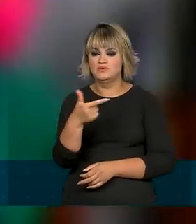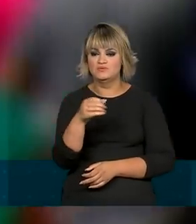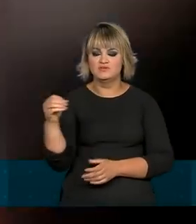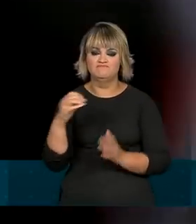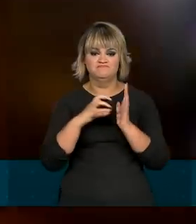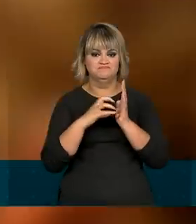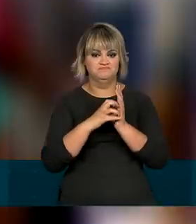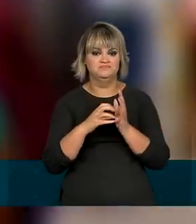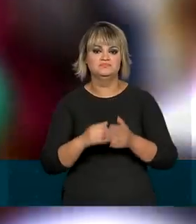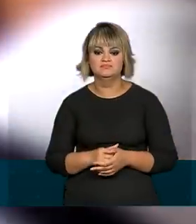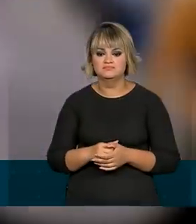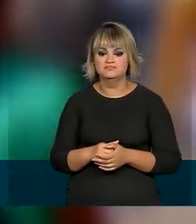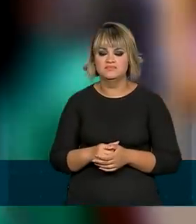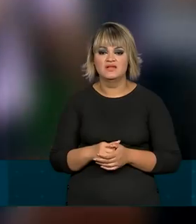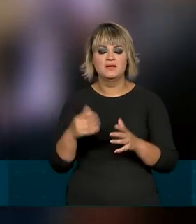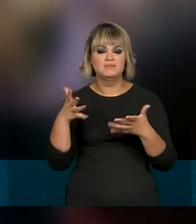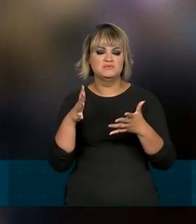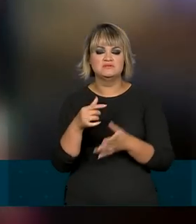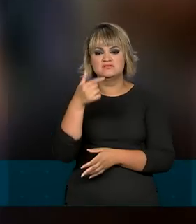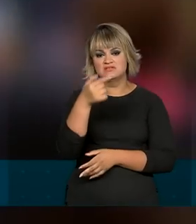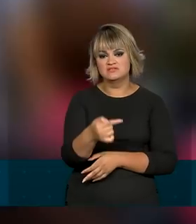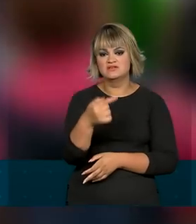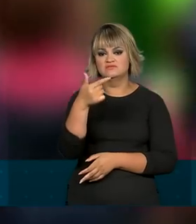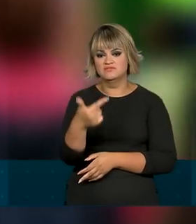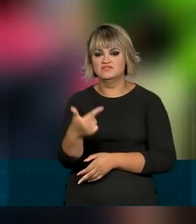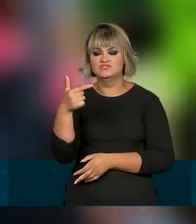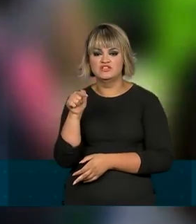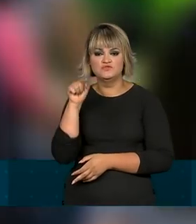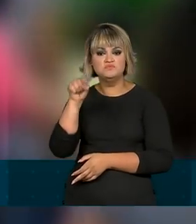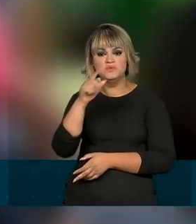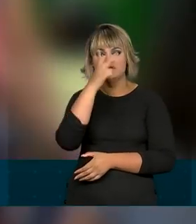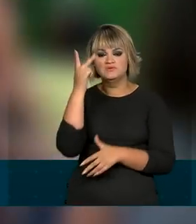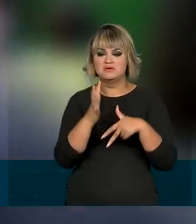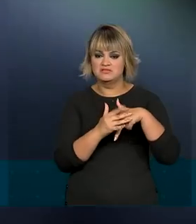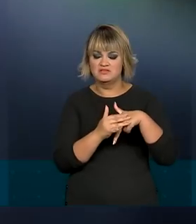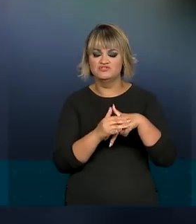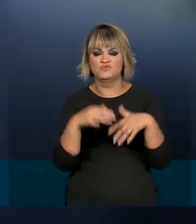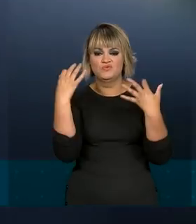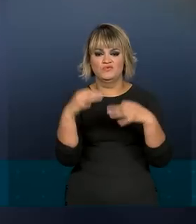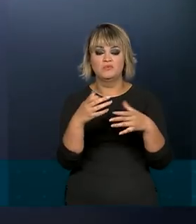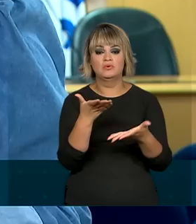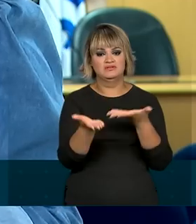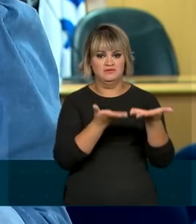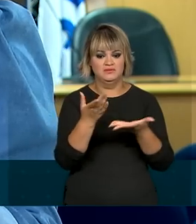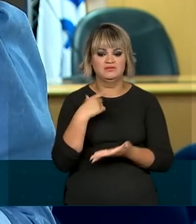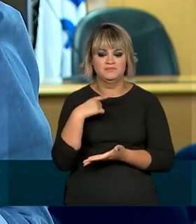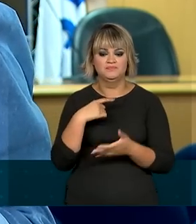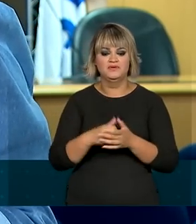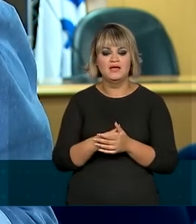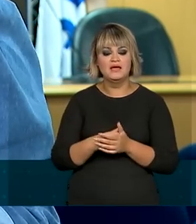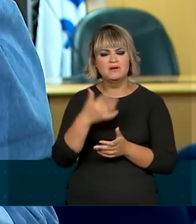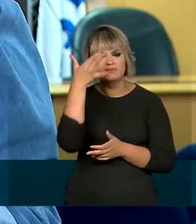casos de AIDS. Cerca de 727 mil pacientes estão em tratamento. E para